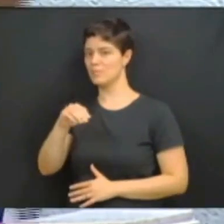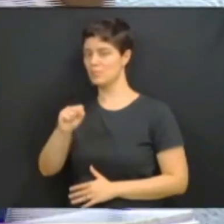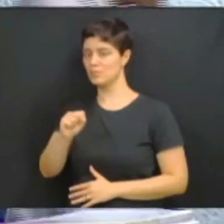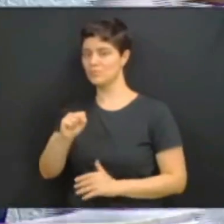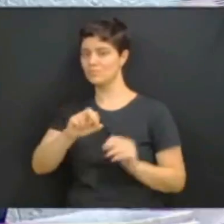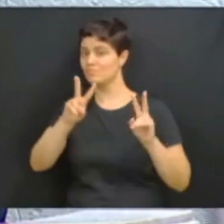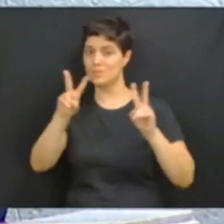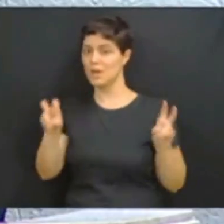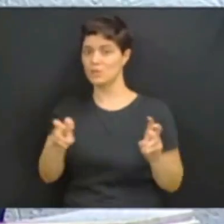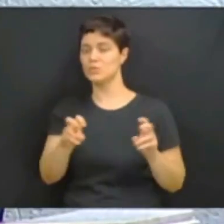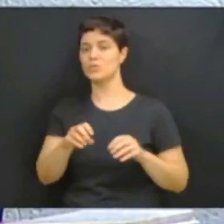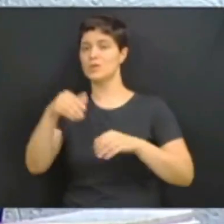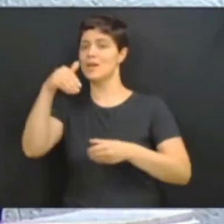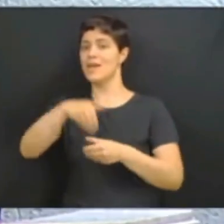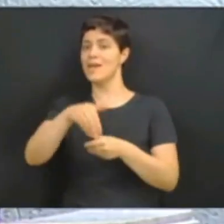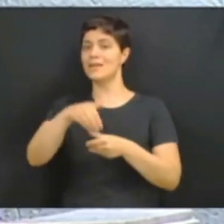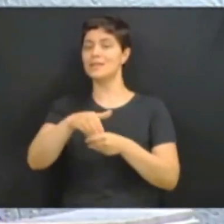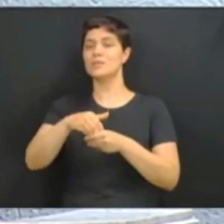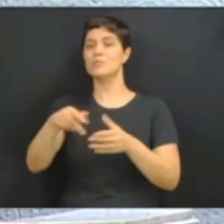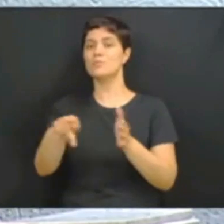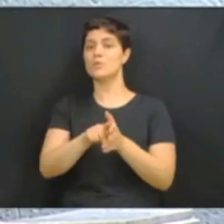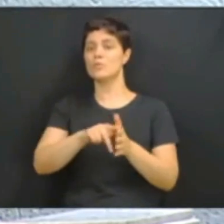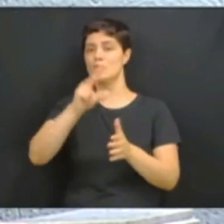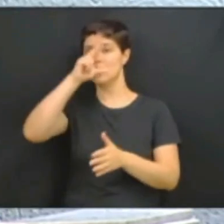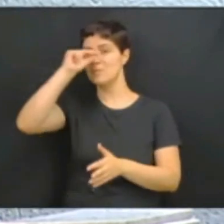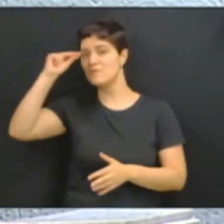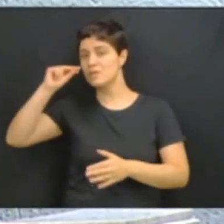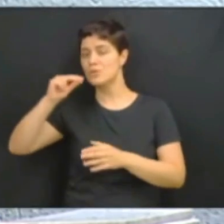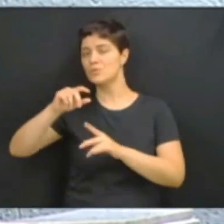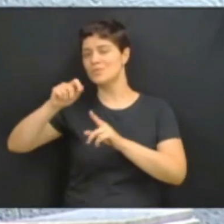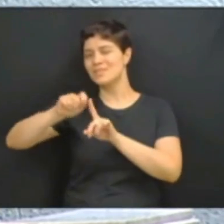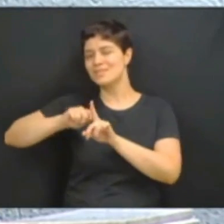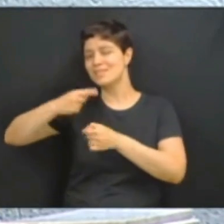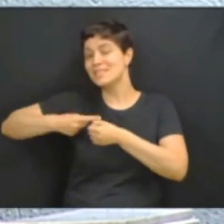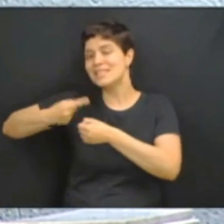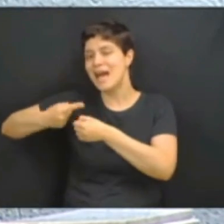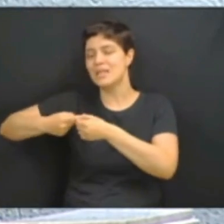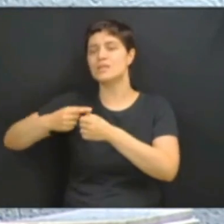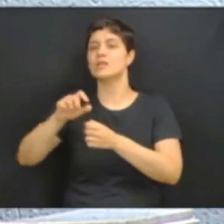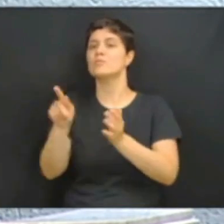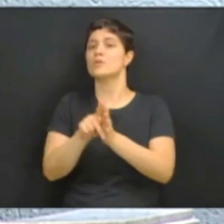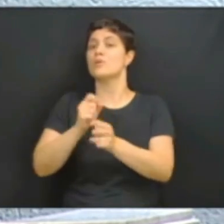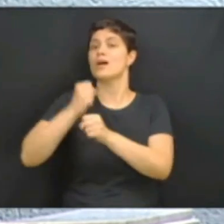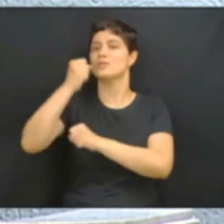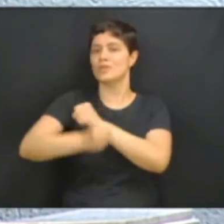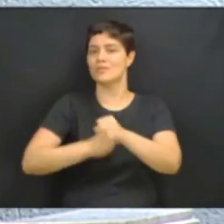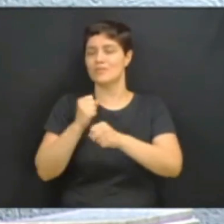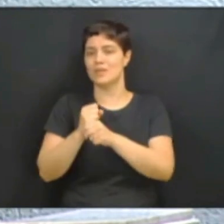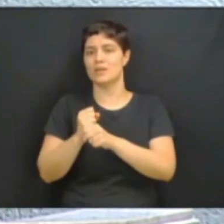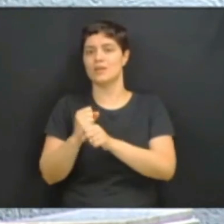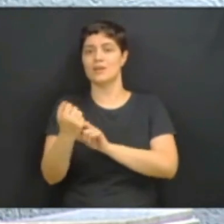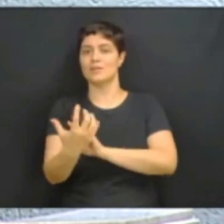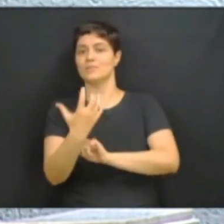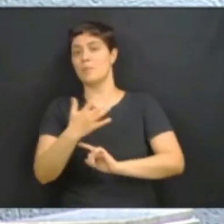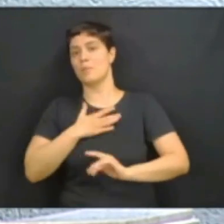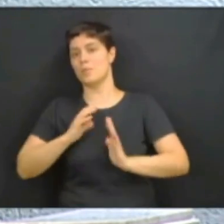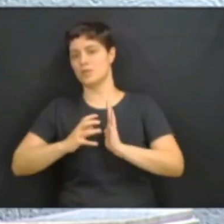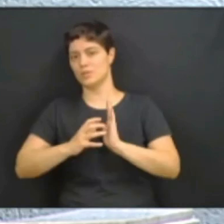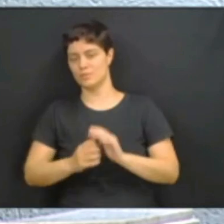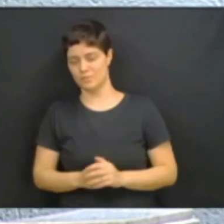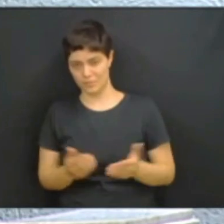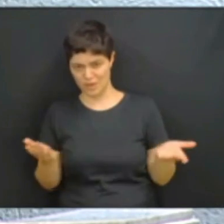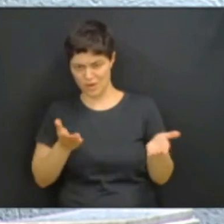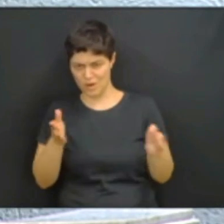vem, naquilo que toca ao nosso partido. O Podemos, neste momento pré